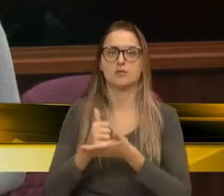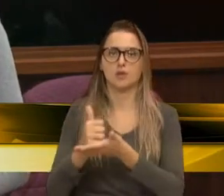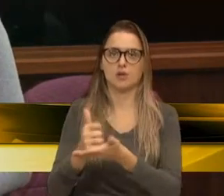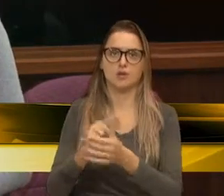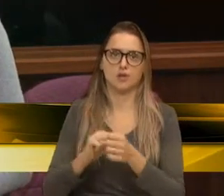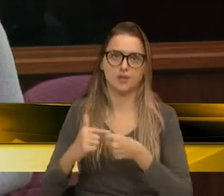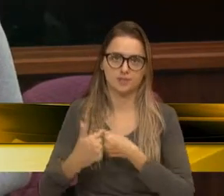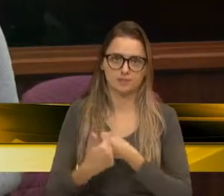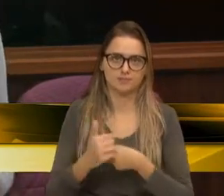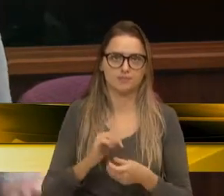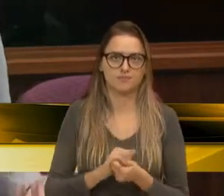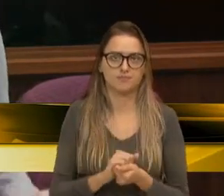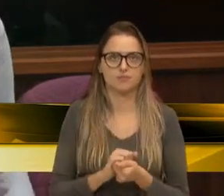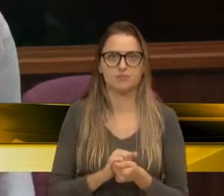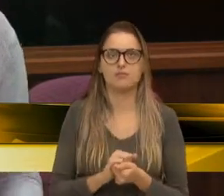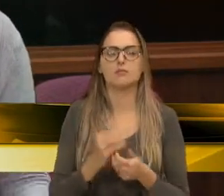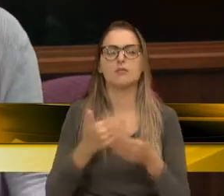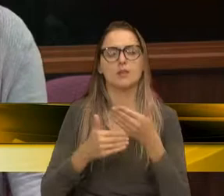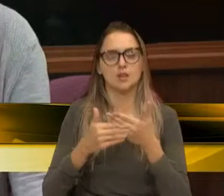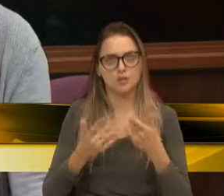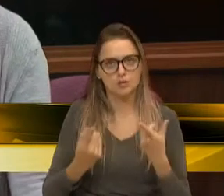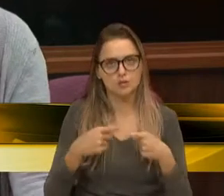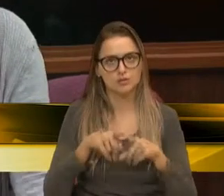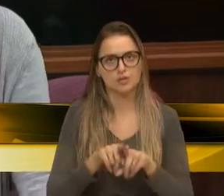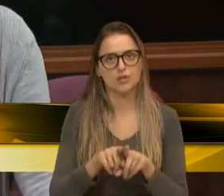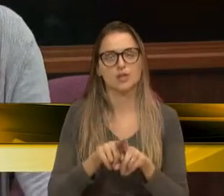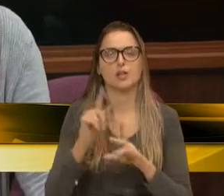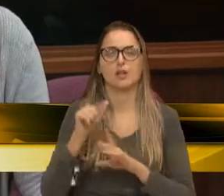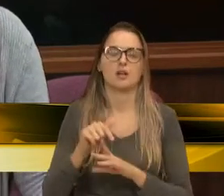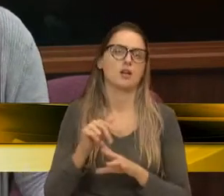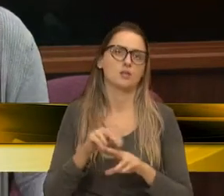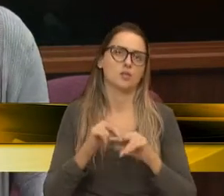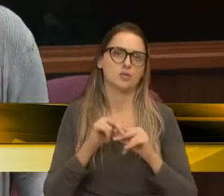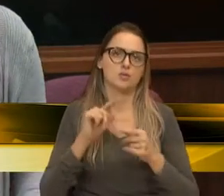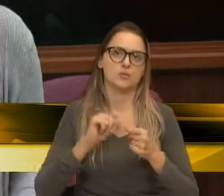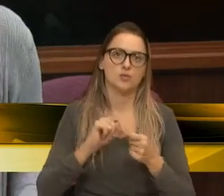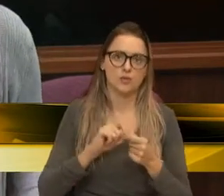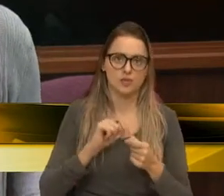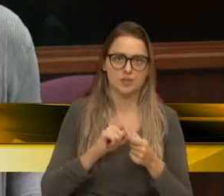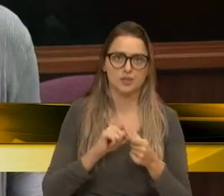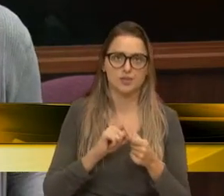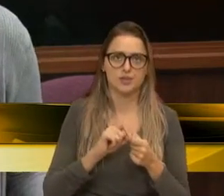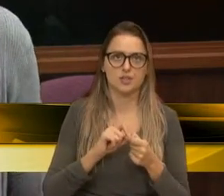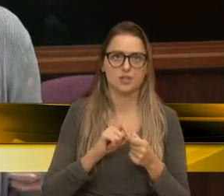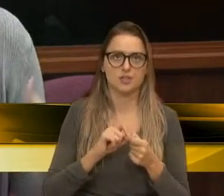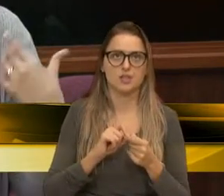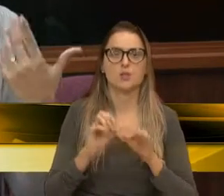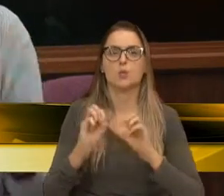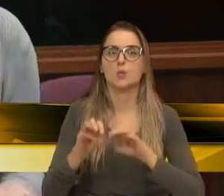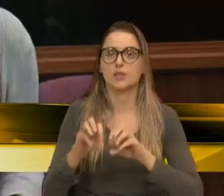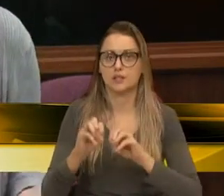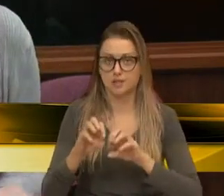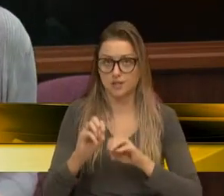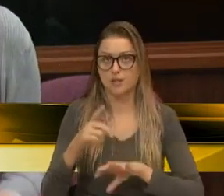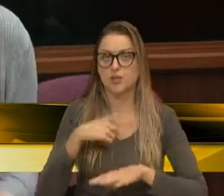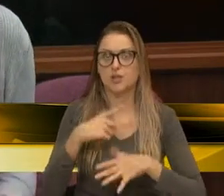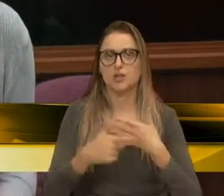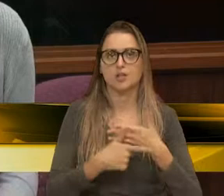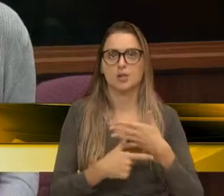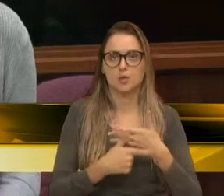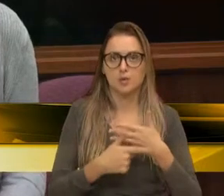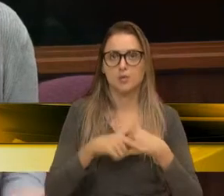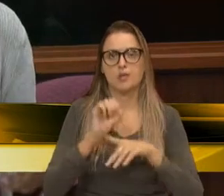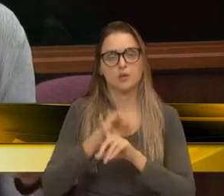cidade. Então, essas parcerias, elas vêm nesse sentido, de fazer com que o ensino tenha a sua função